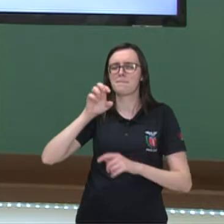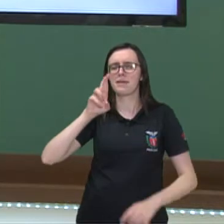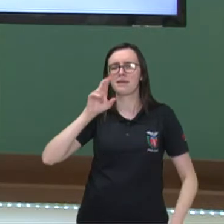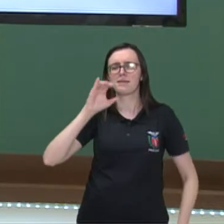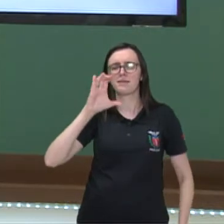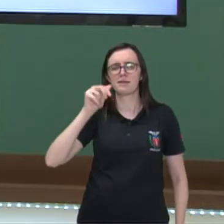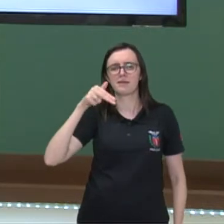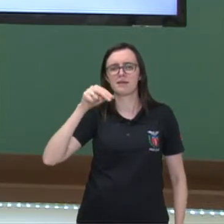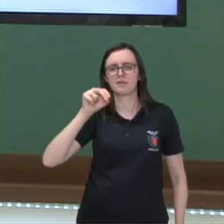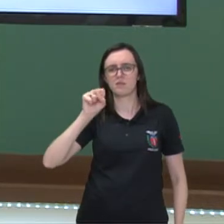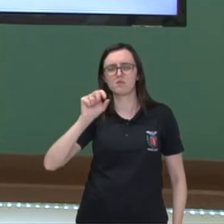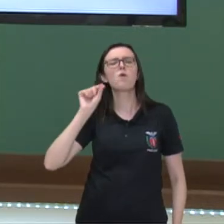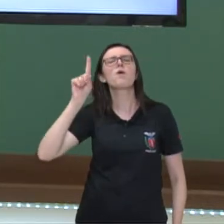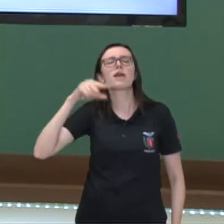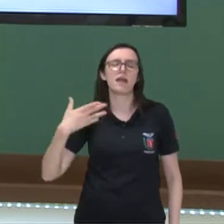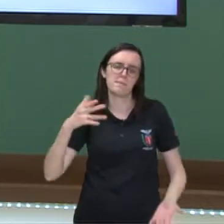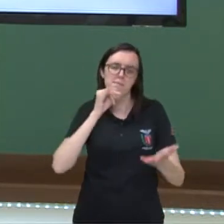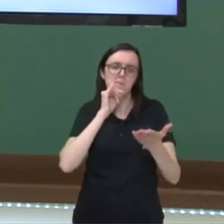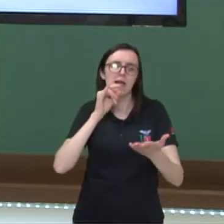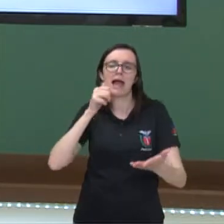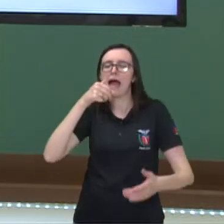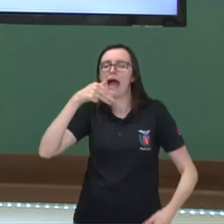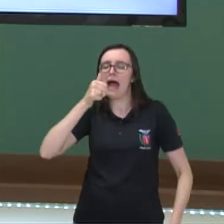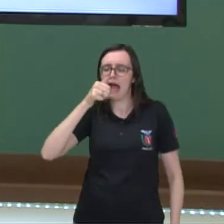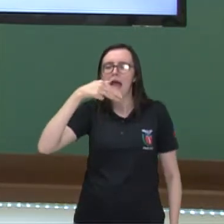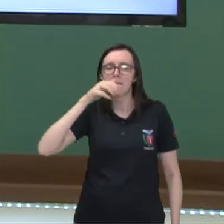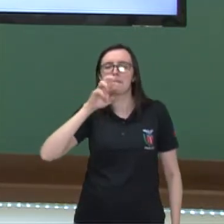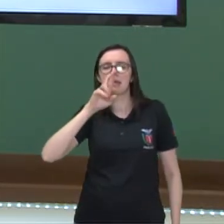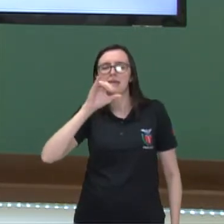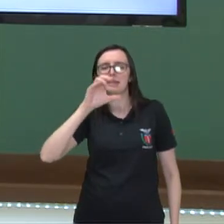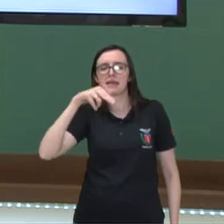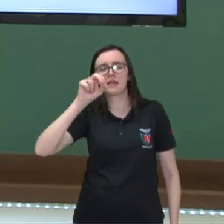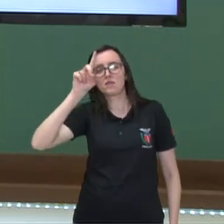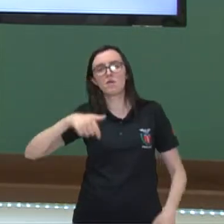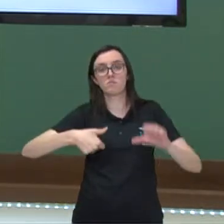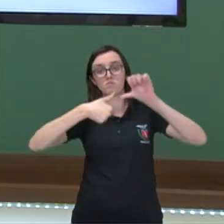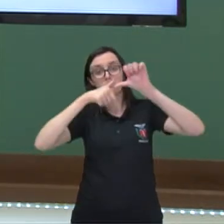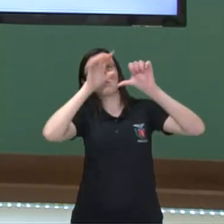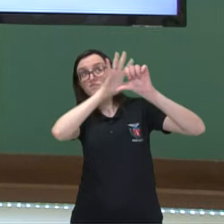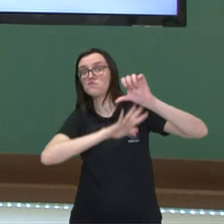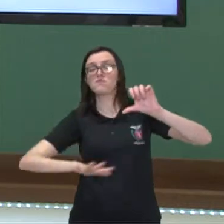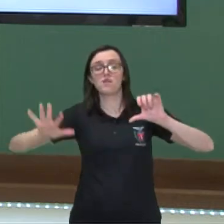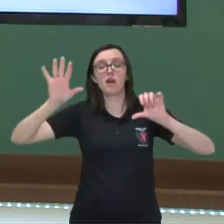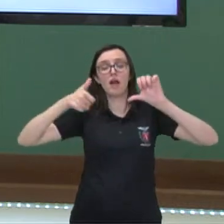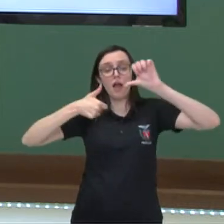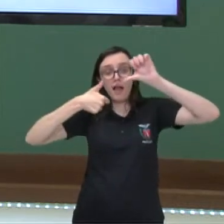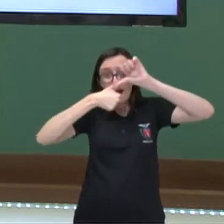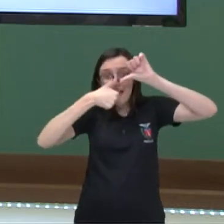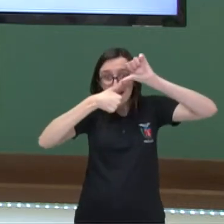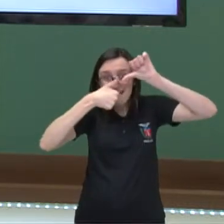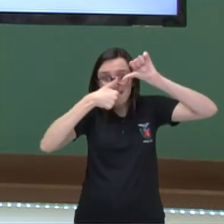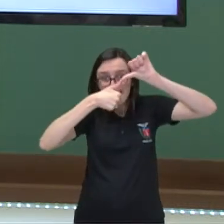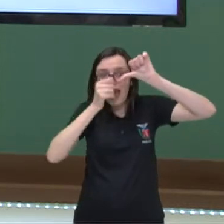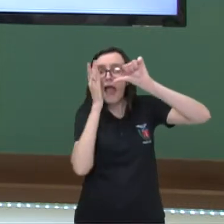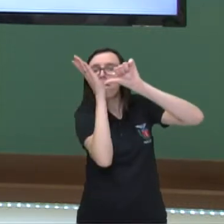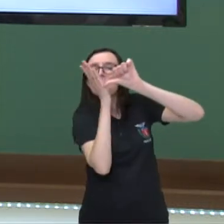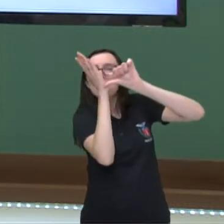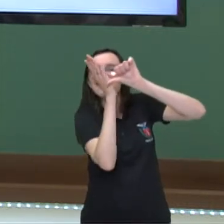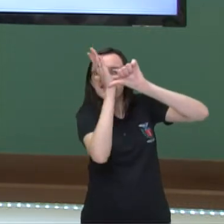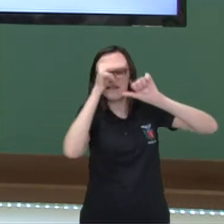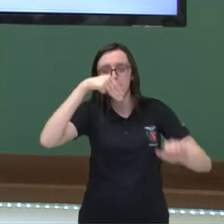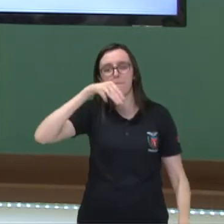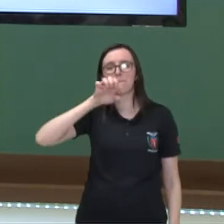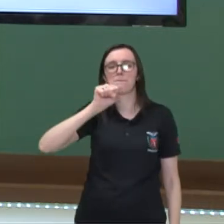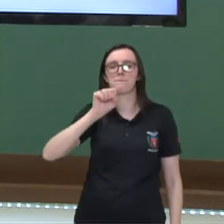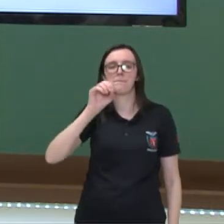meso-americano? Americano, vocês sabem que é o continente americano. Meso significa no meio da América, ou seja, nessa